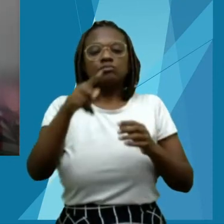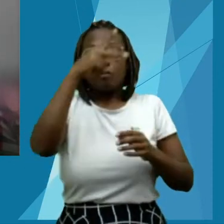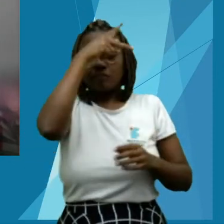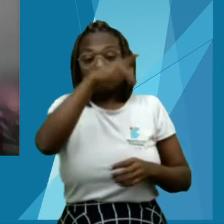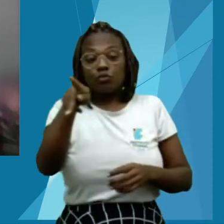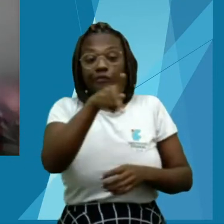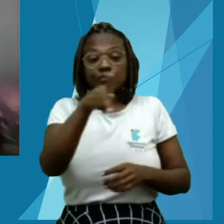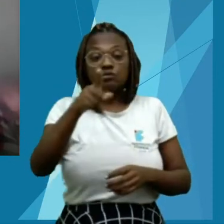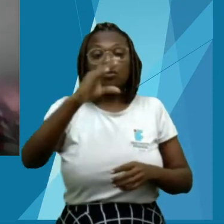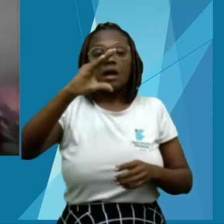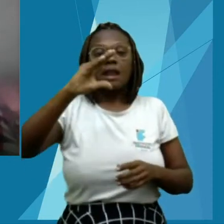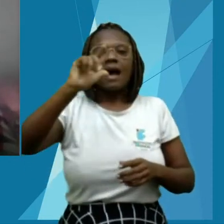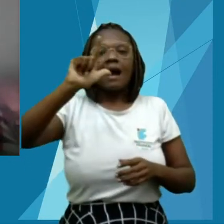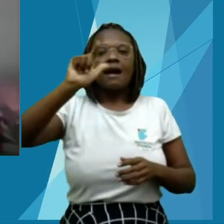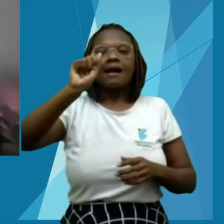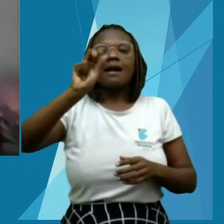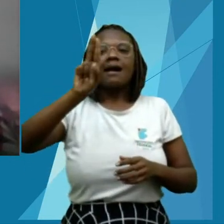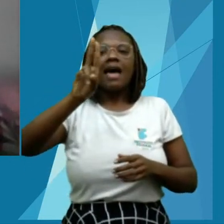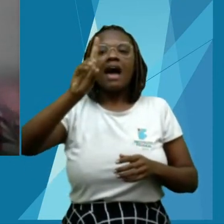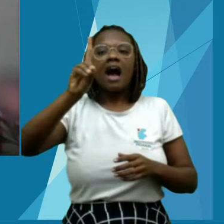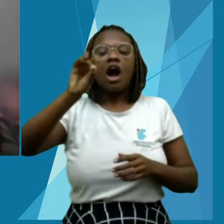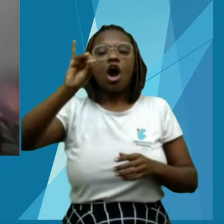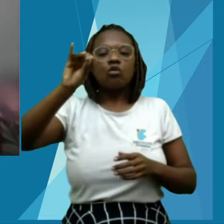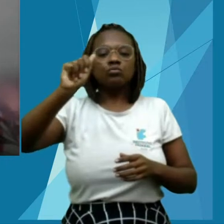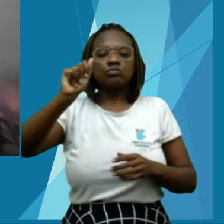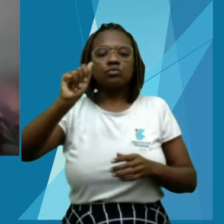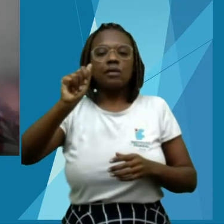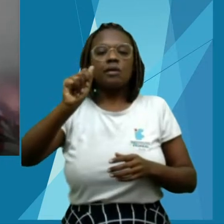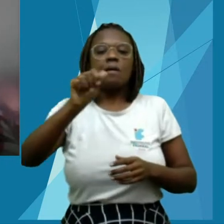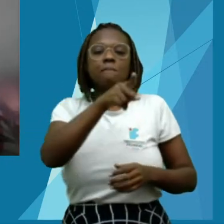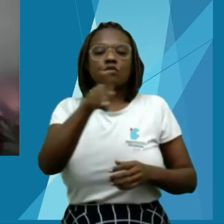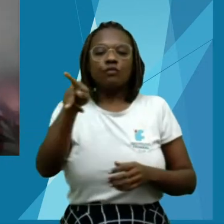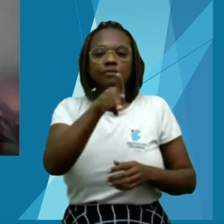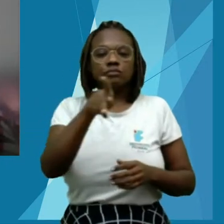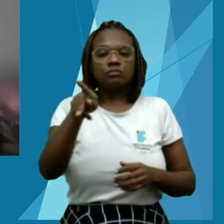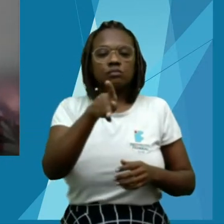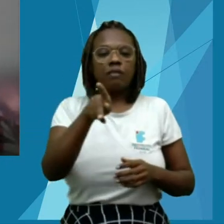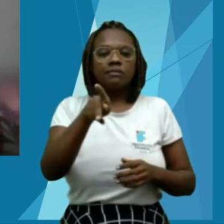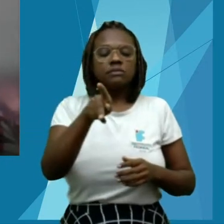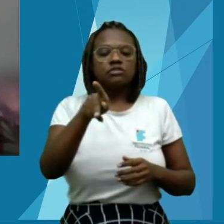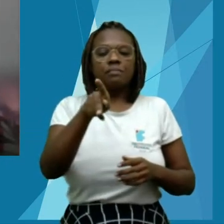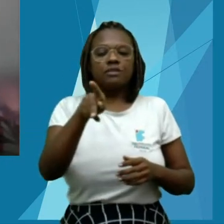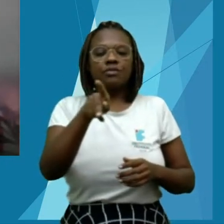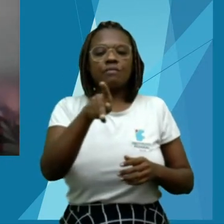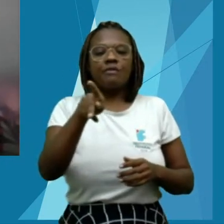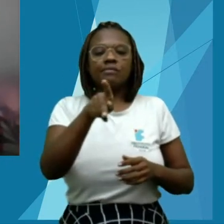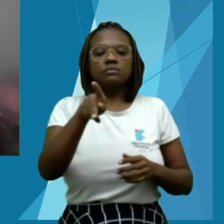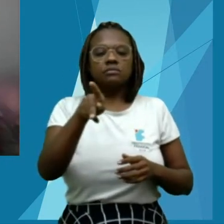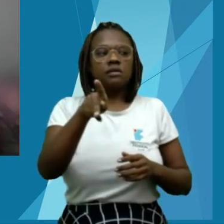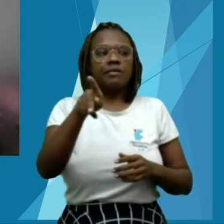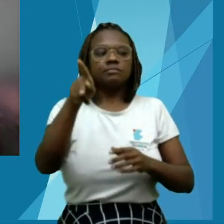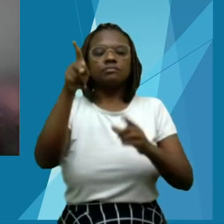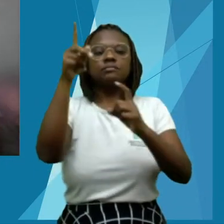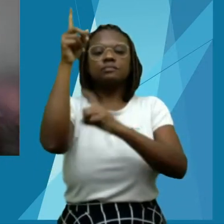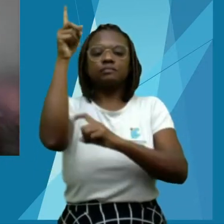Adriana Macedo. Professora do Campo Chapuri. Graduada em Letras Inglês pela Faculdade de Educação de Porto Velho.